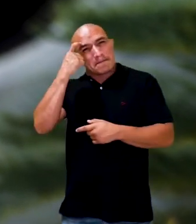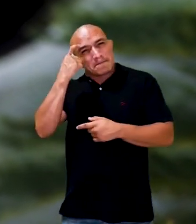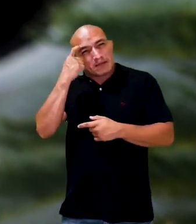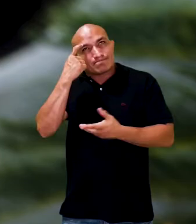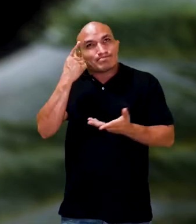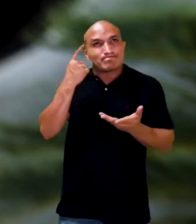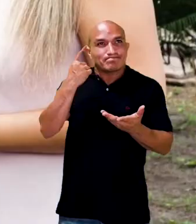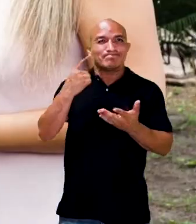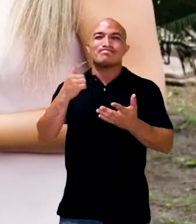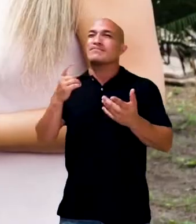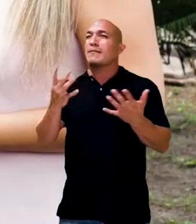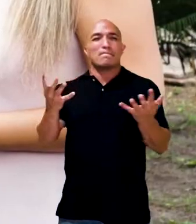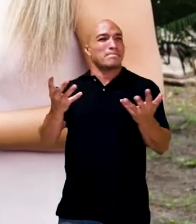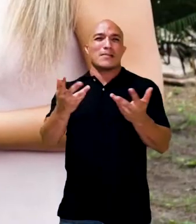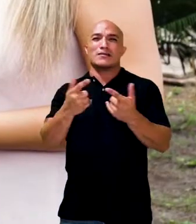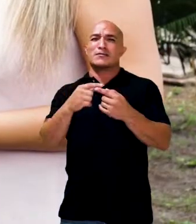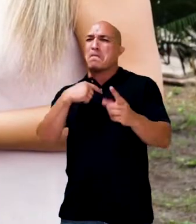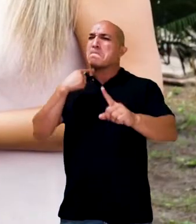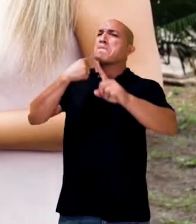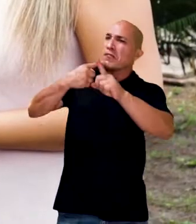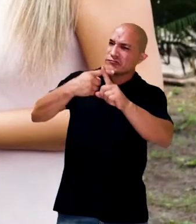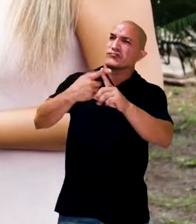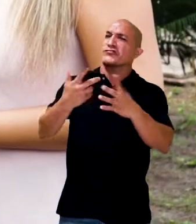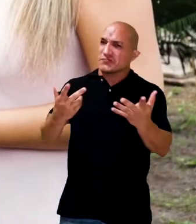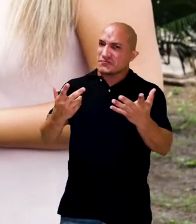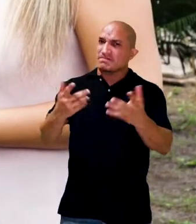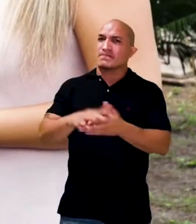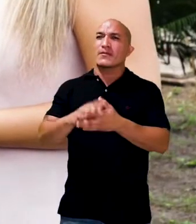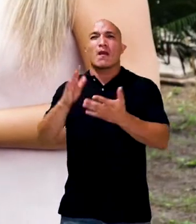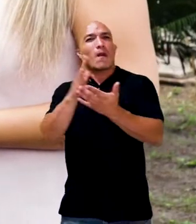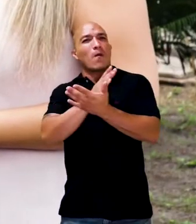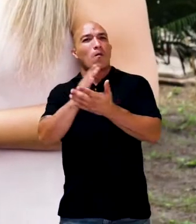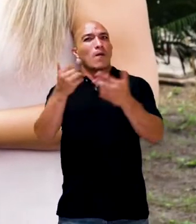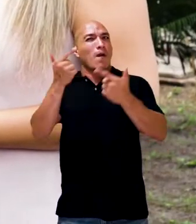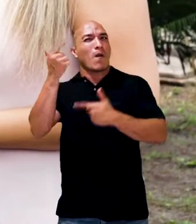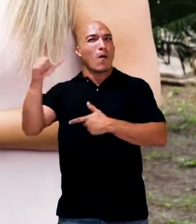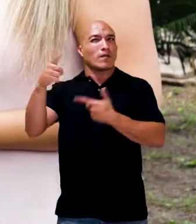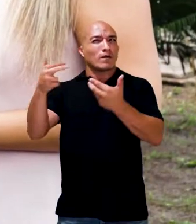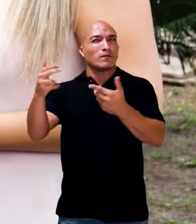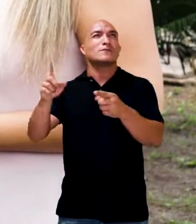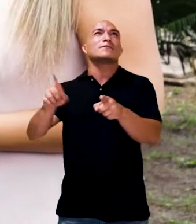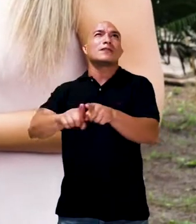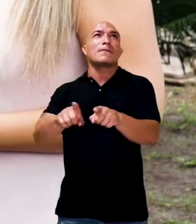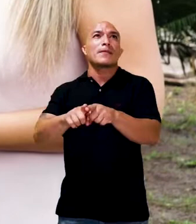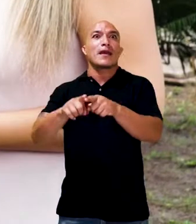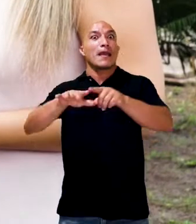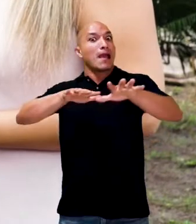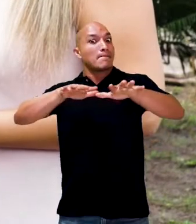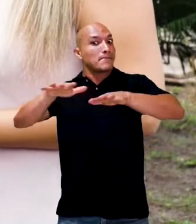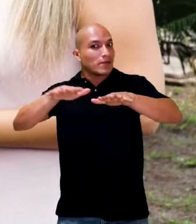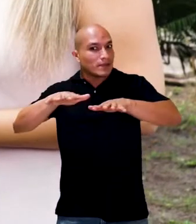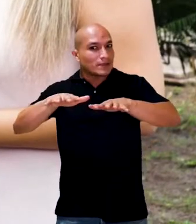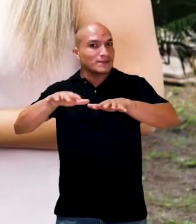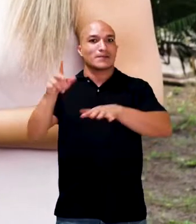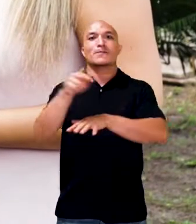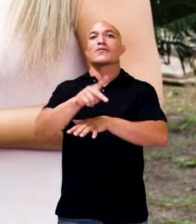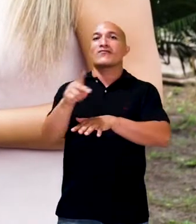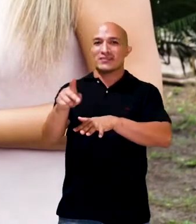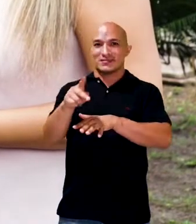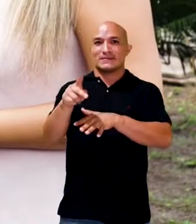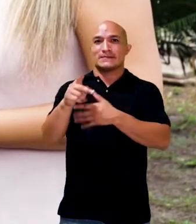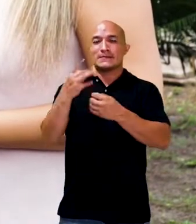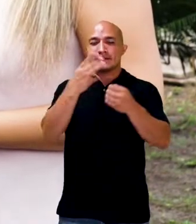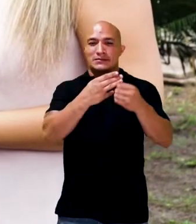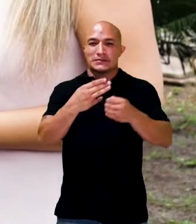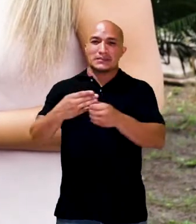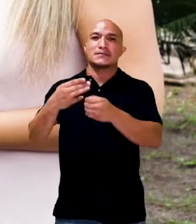rural. Então eu penso que foi algo extremamente positivo. Um outro aspecto foi a mobilização